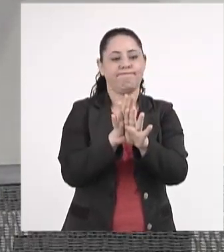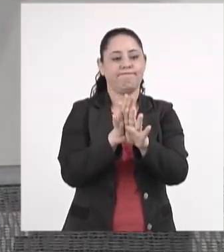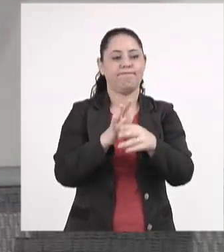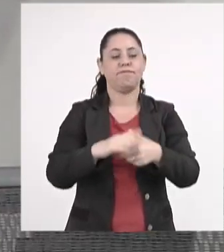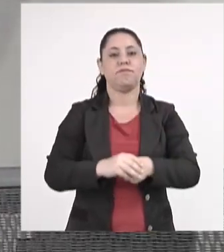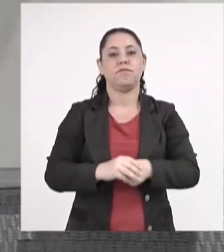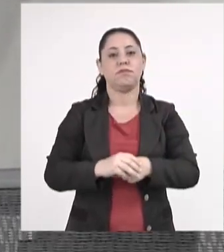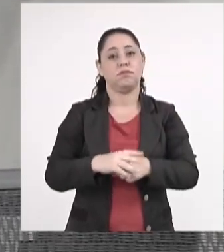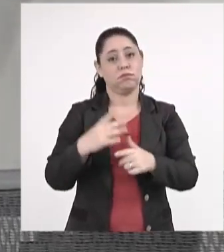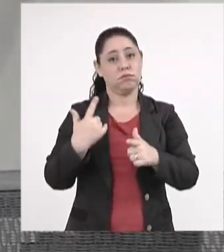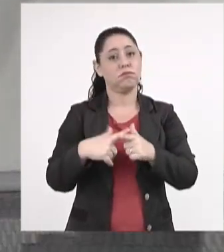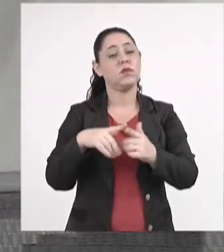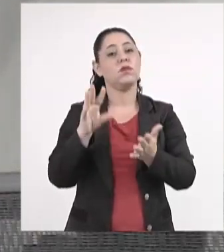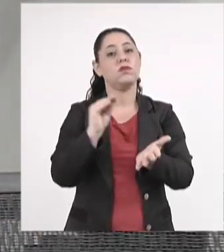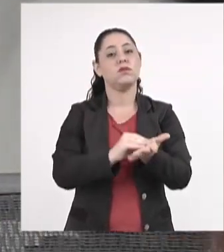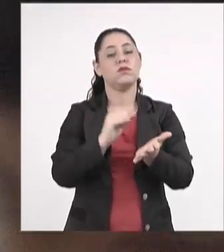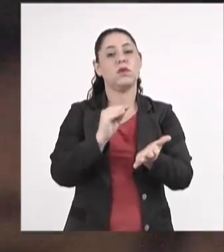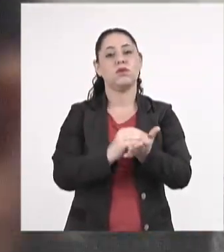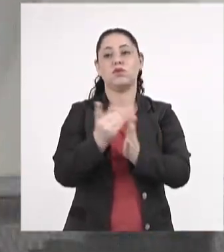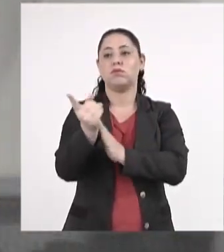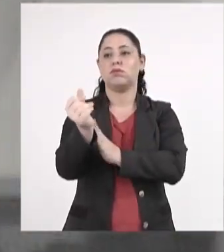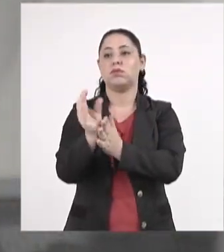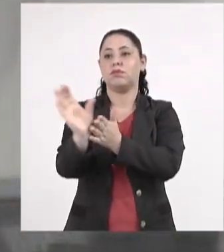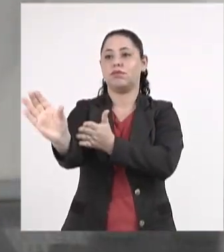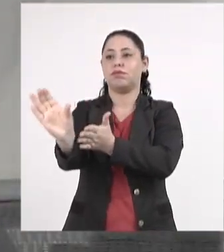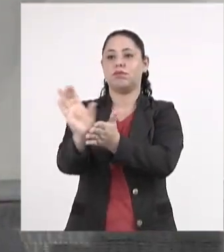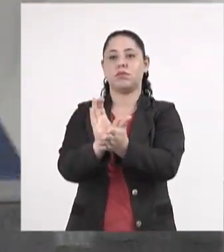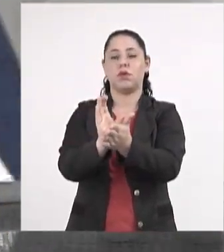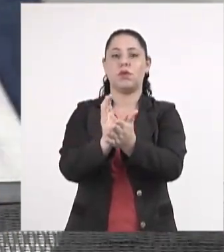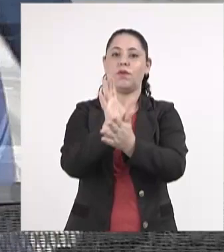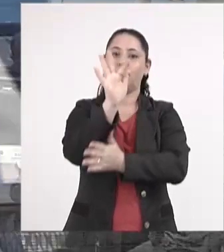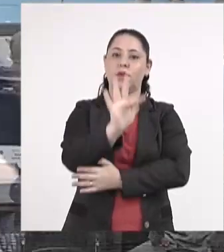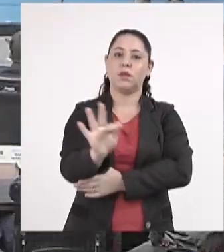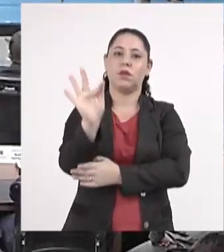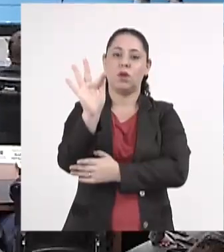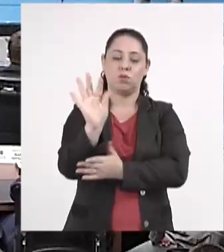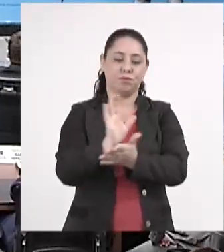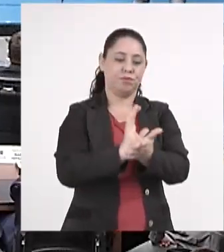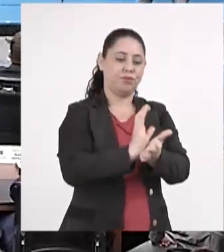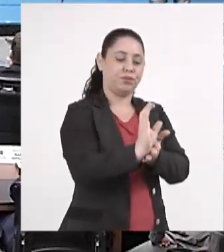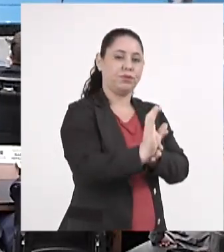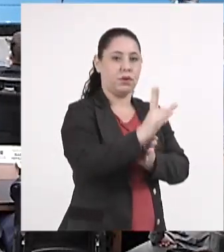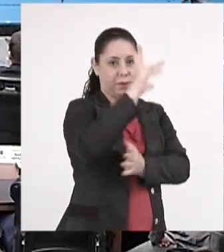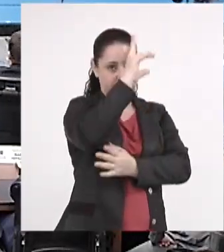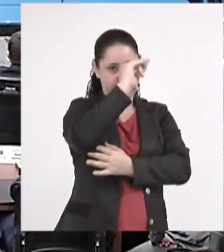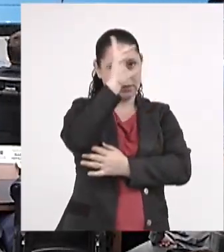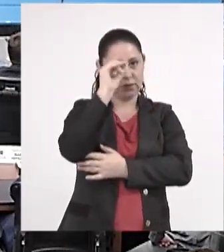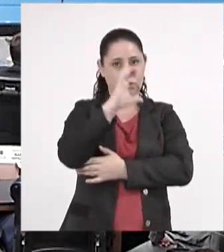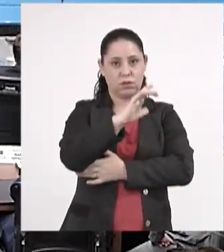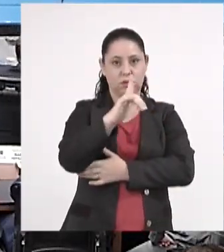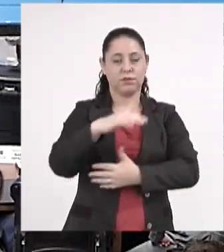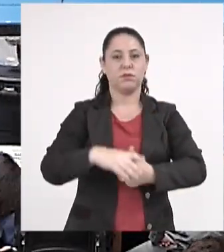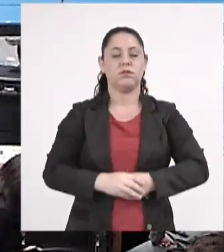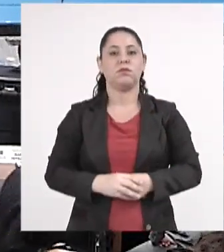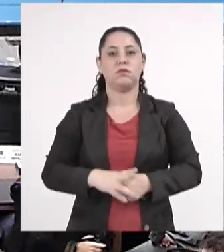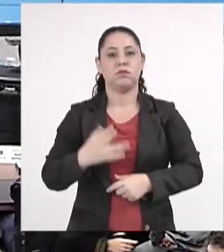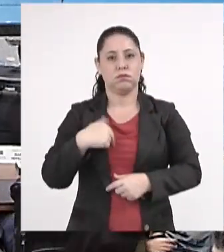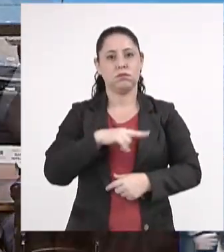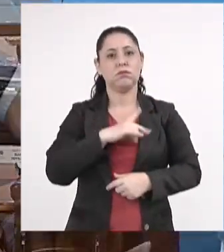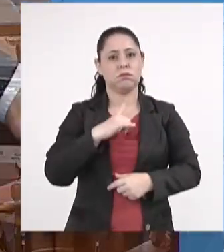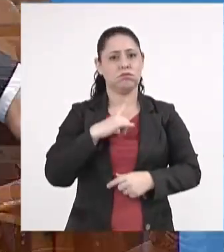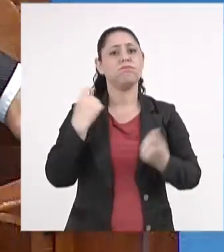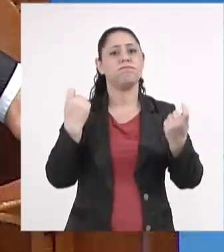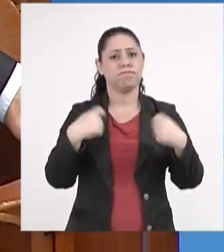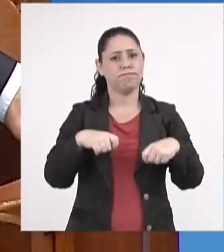justamente por falta de repasse de recursos da União para a Prefeitura de Campo Grande. Então nós temos aqui